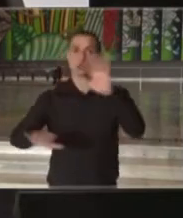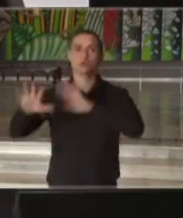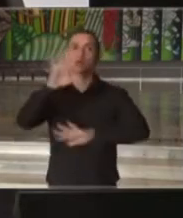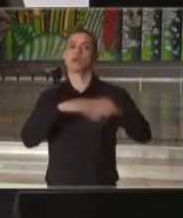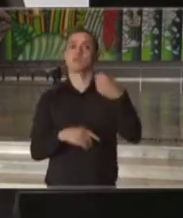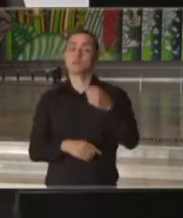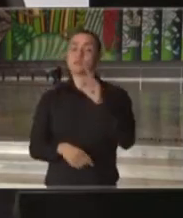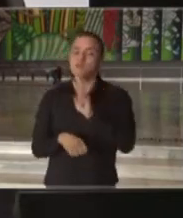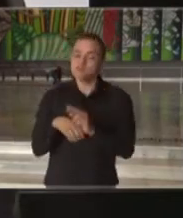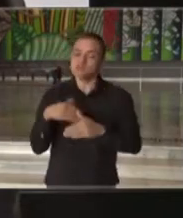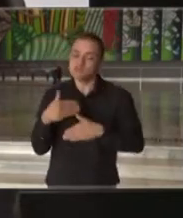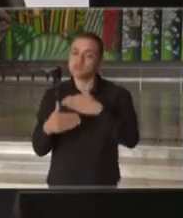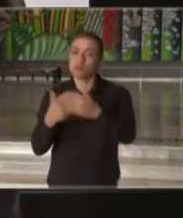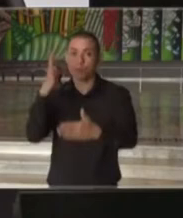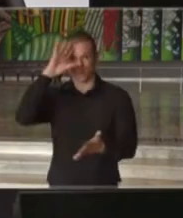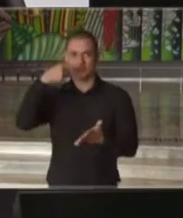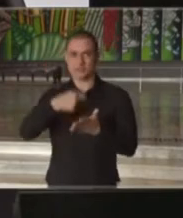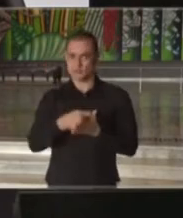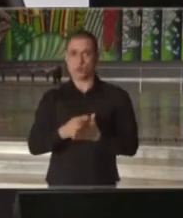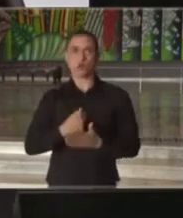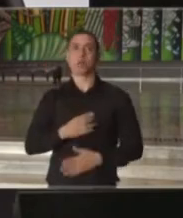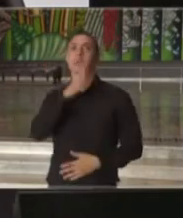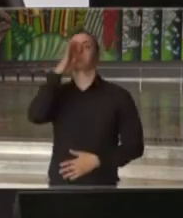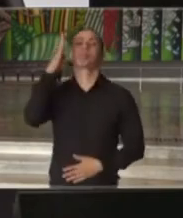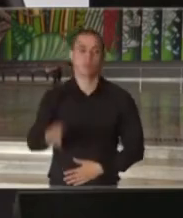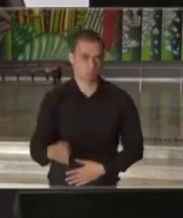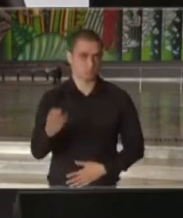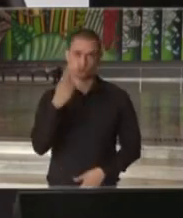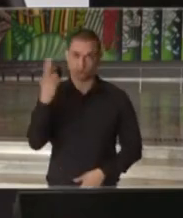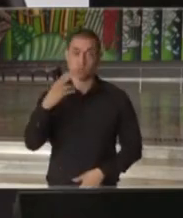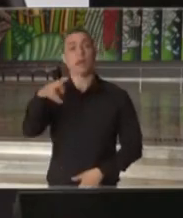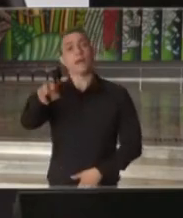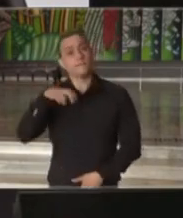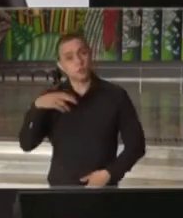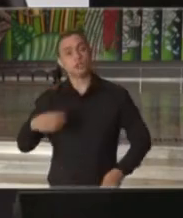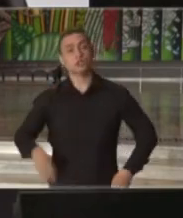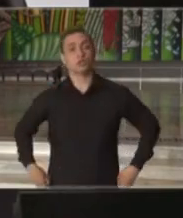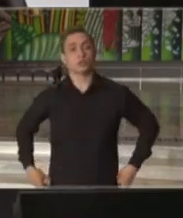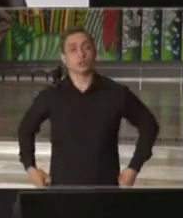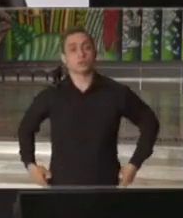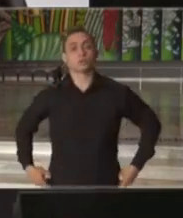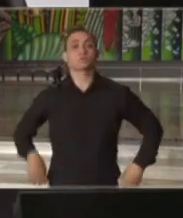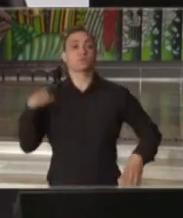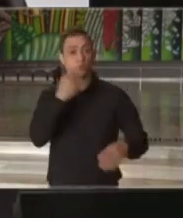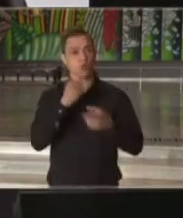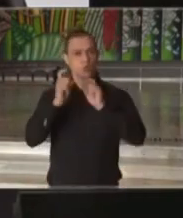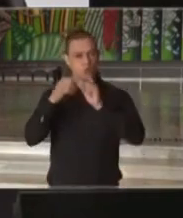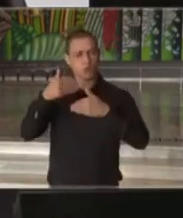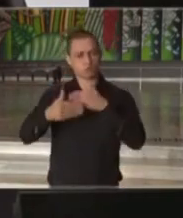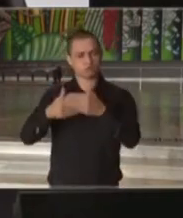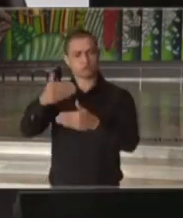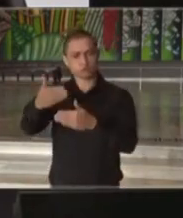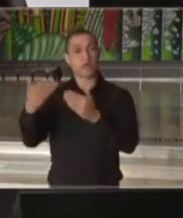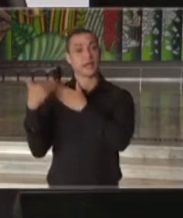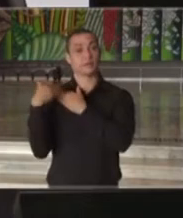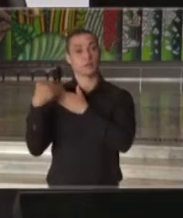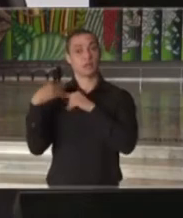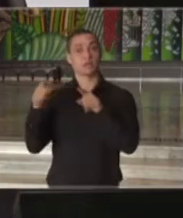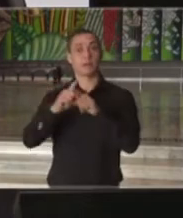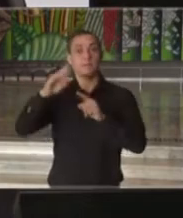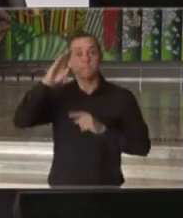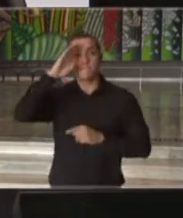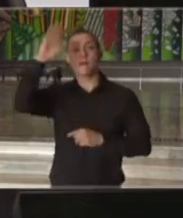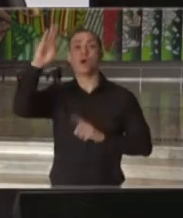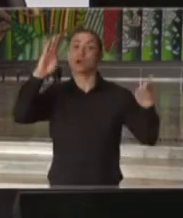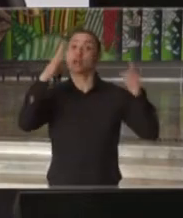muita cautela nas decisões que fomos aqui anunciando. Por isso, fazemos de maneira gradual, responsável e fundamentado